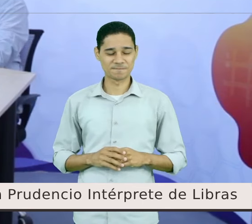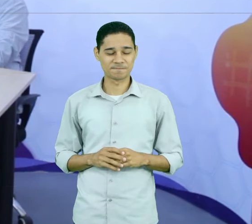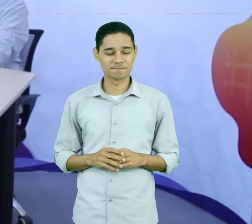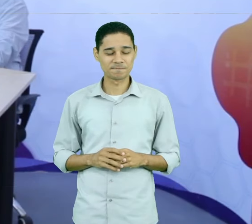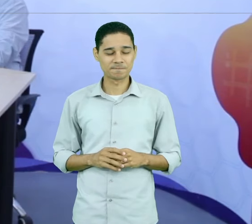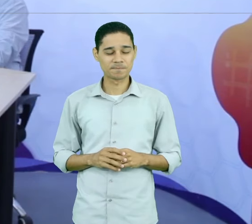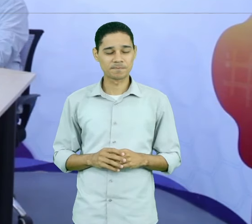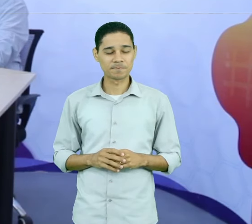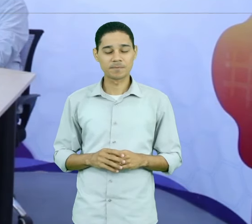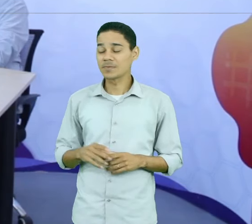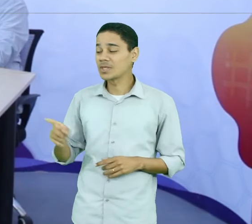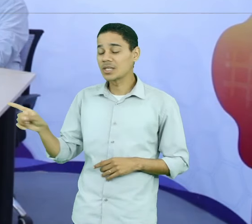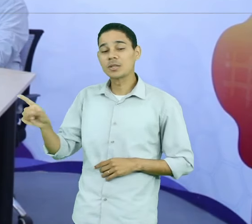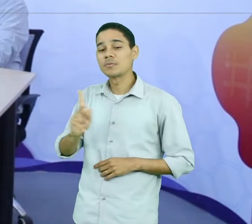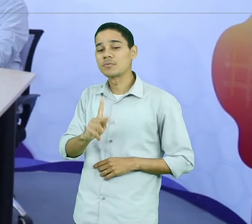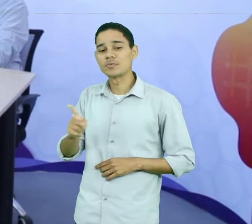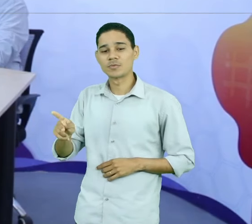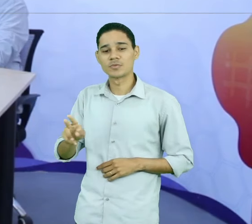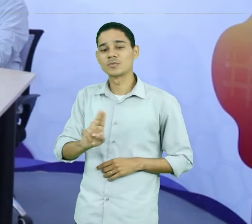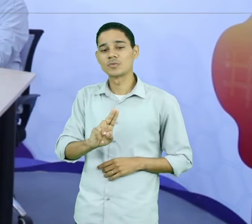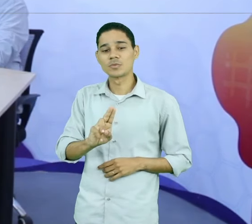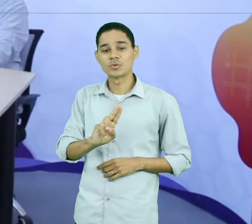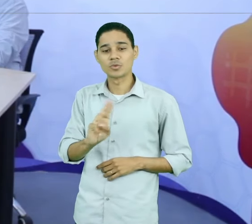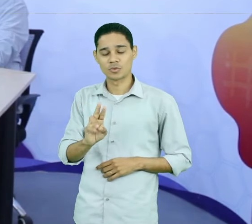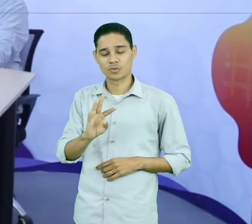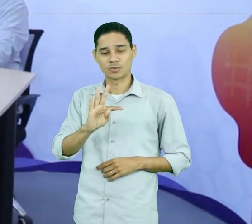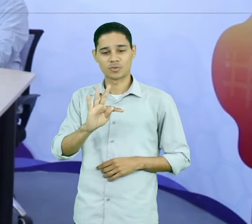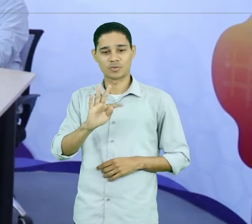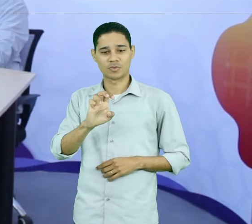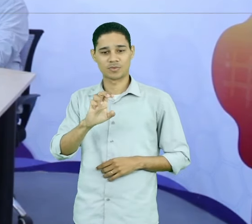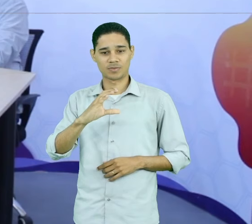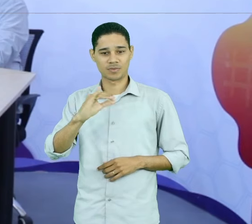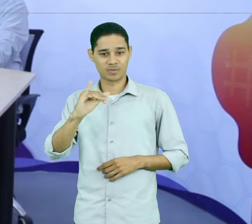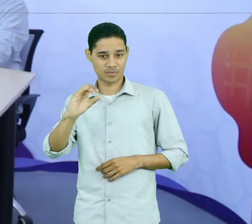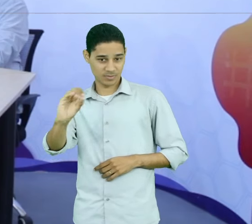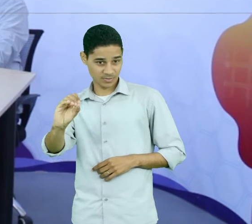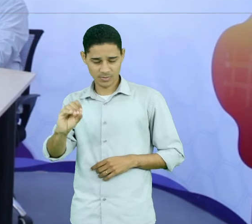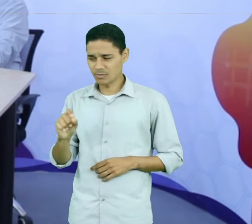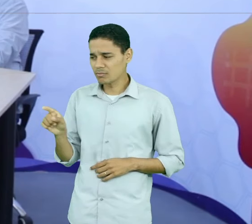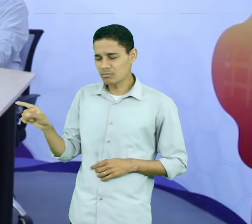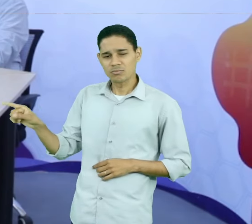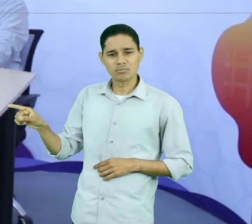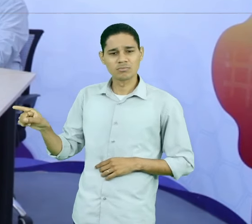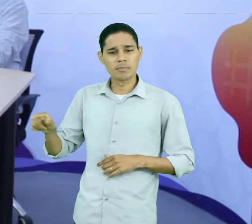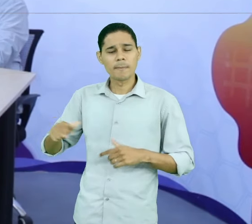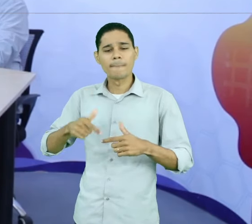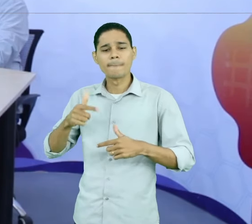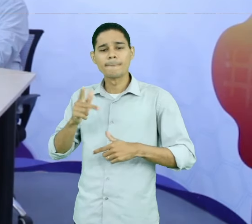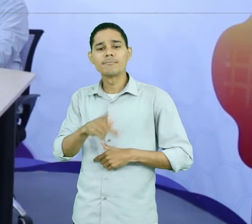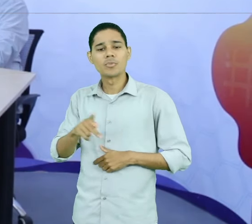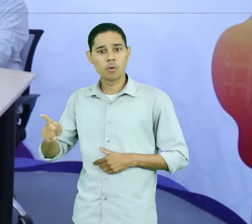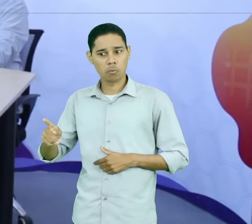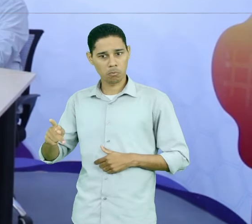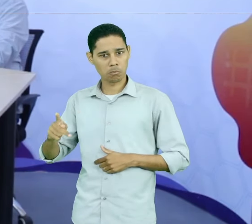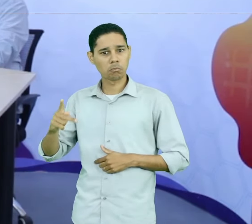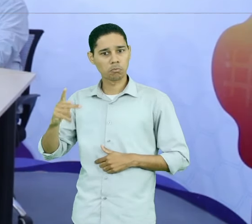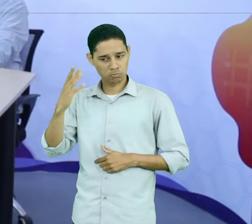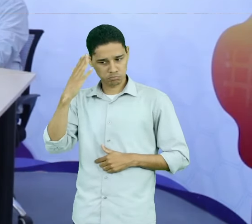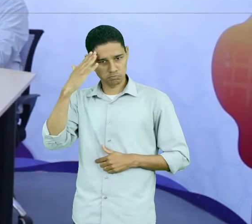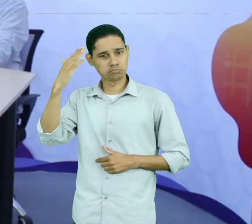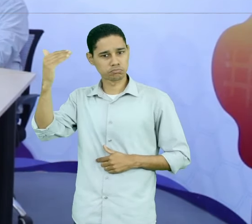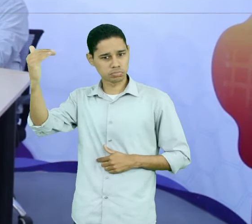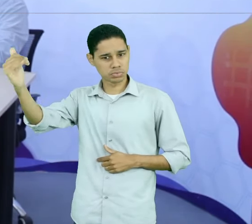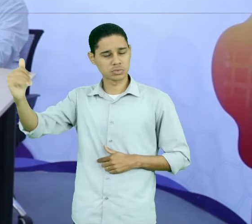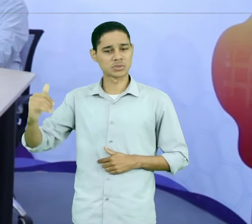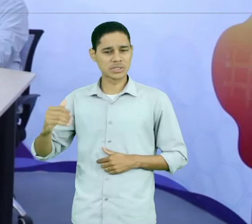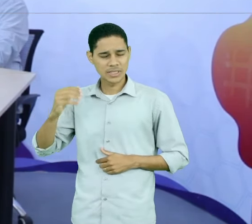é o professor Tessio Xavier. Ele é um professor renomado, com vasta